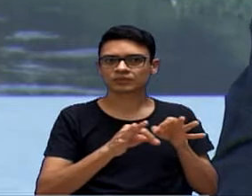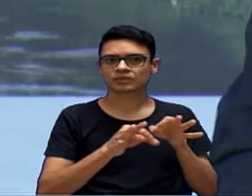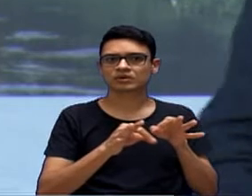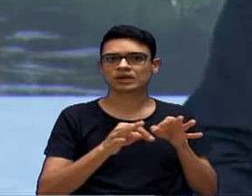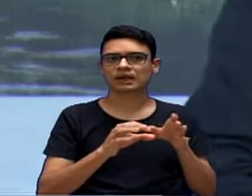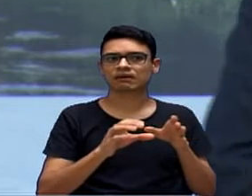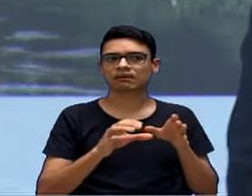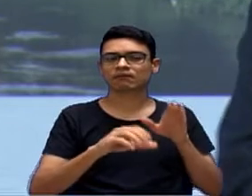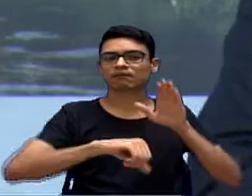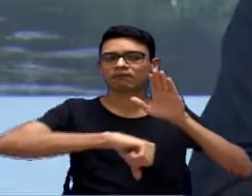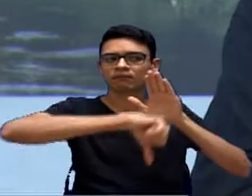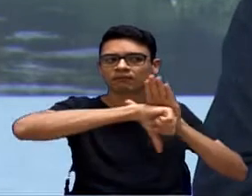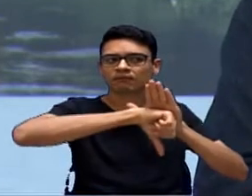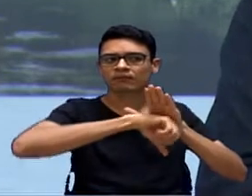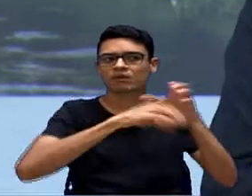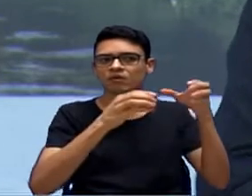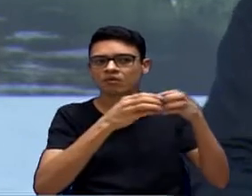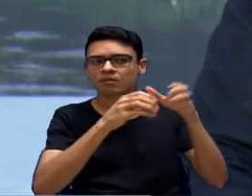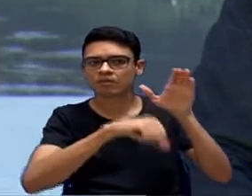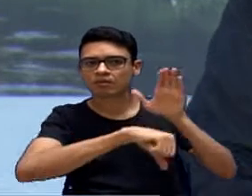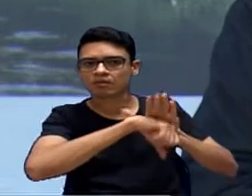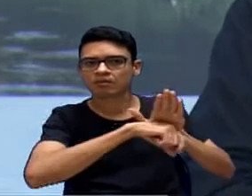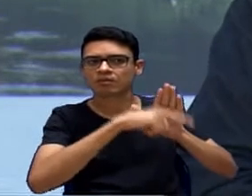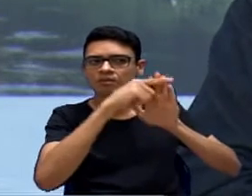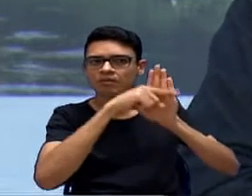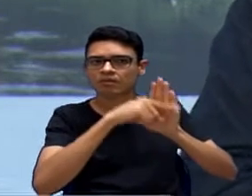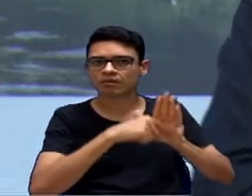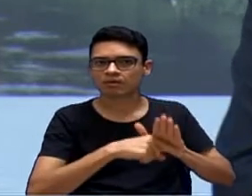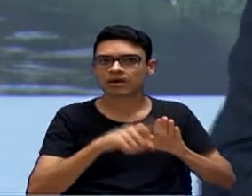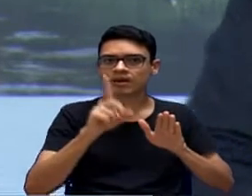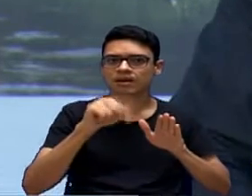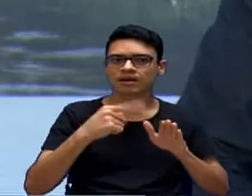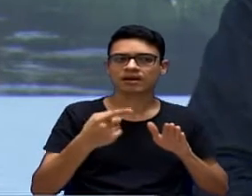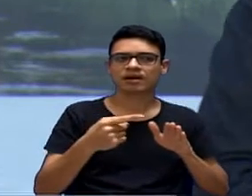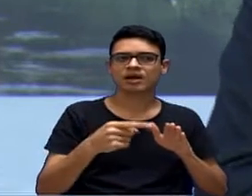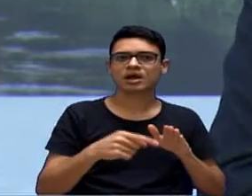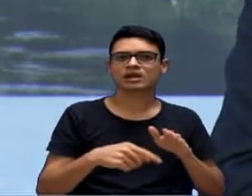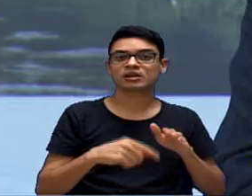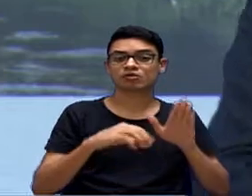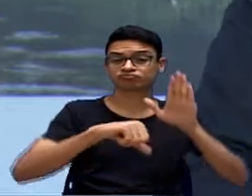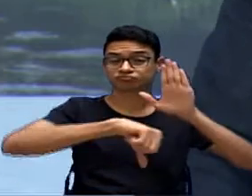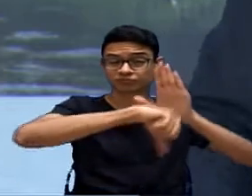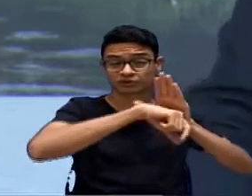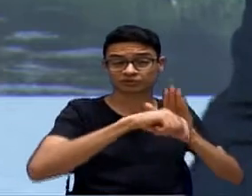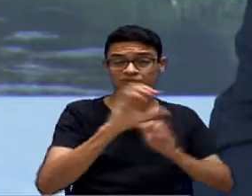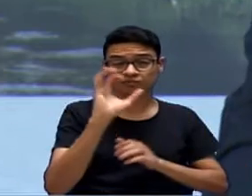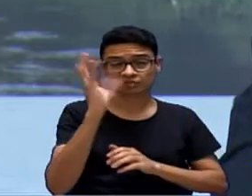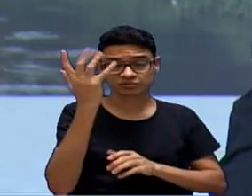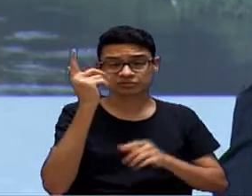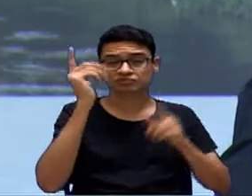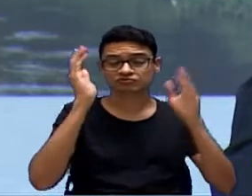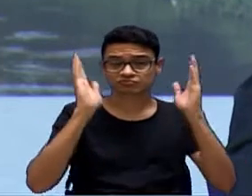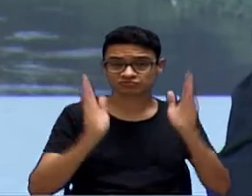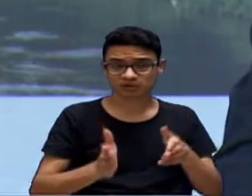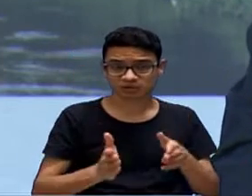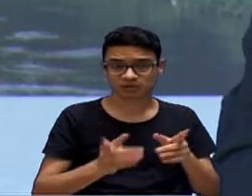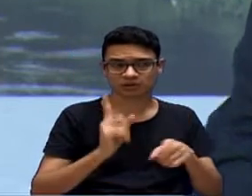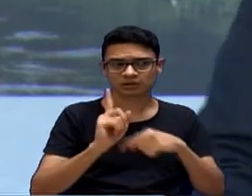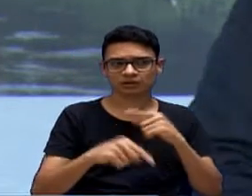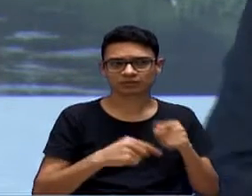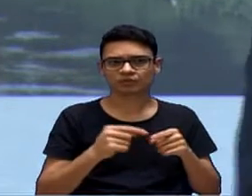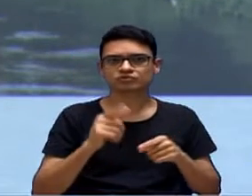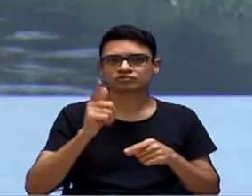Criminalística é responsável por fazer reconstituições, investigações criminais, atende não somente